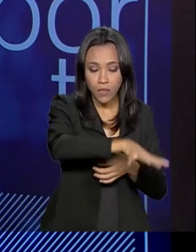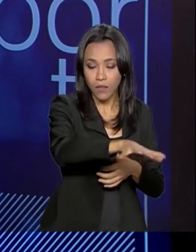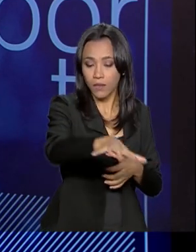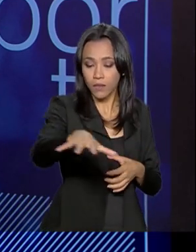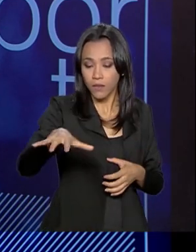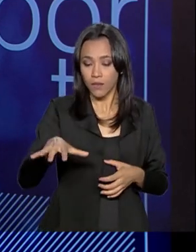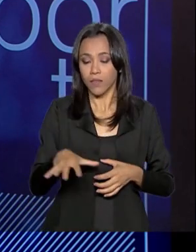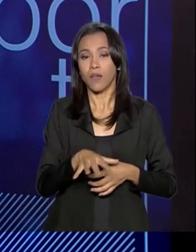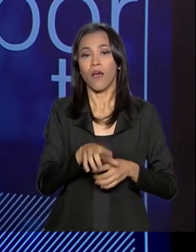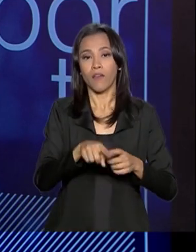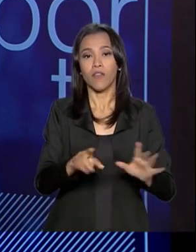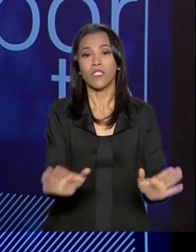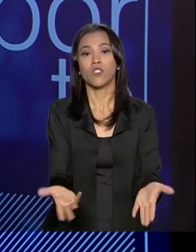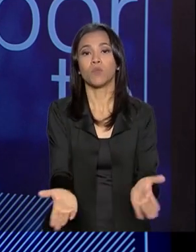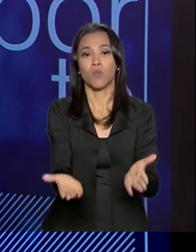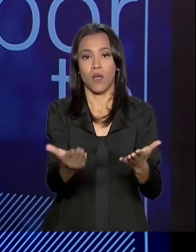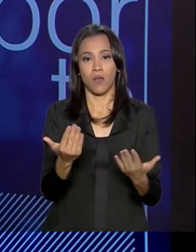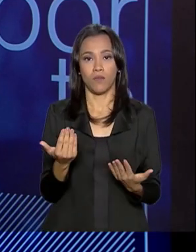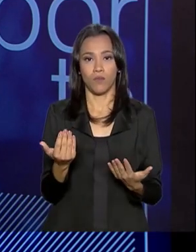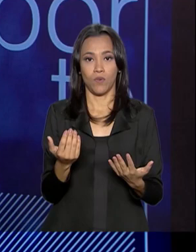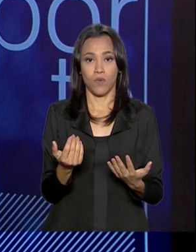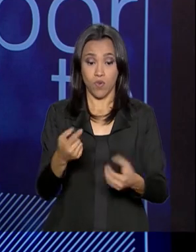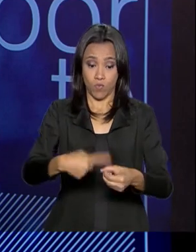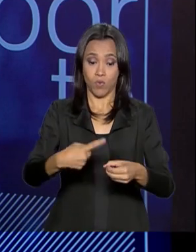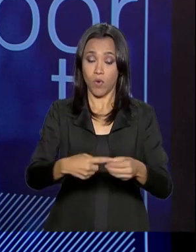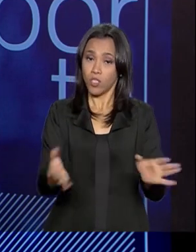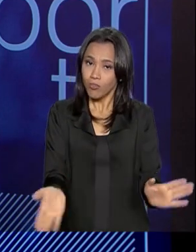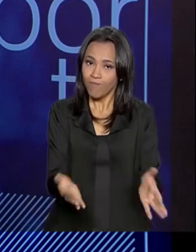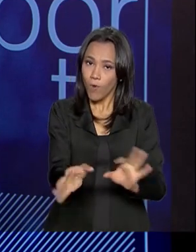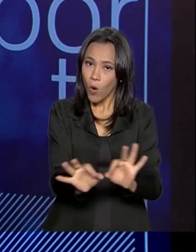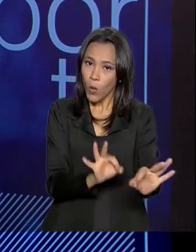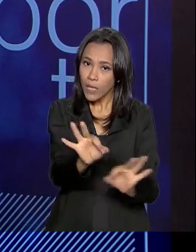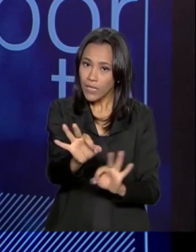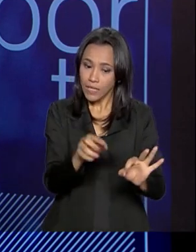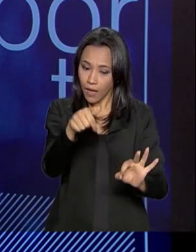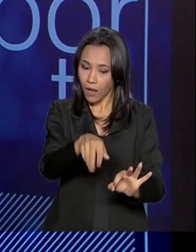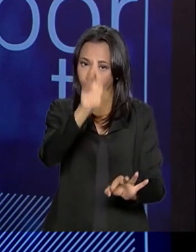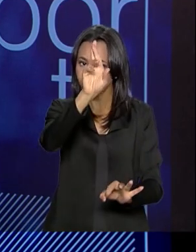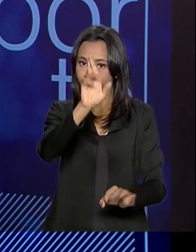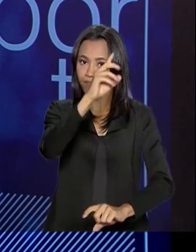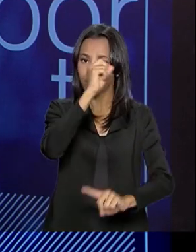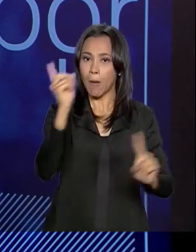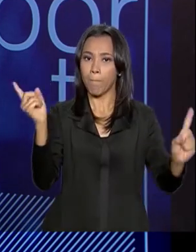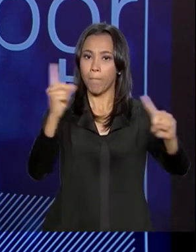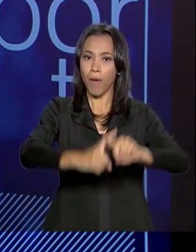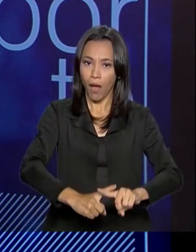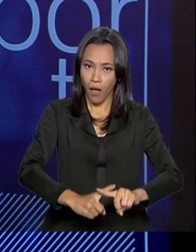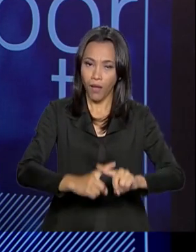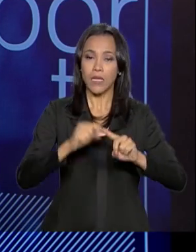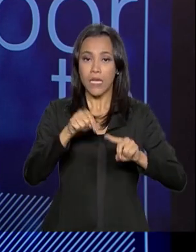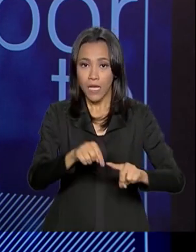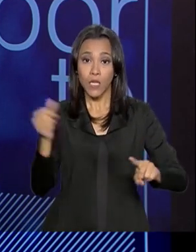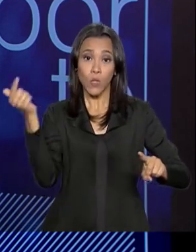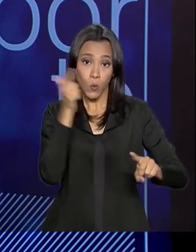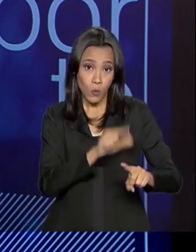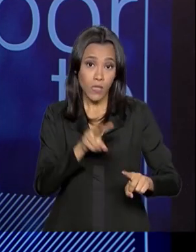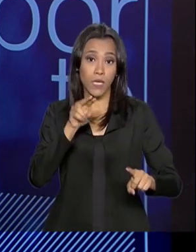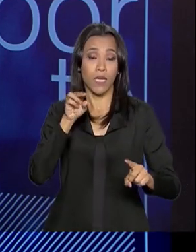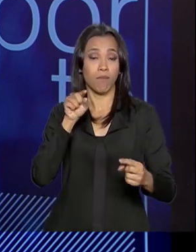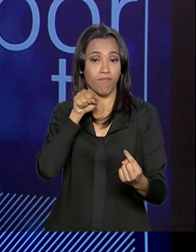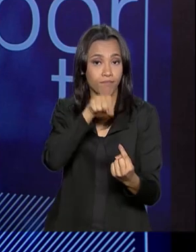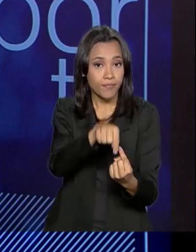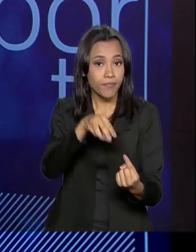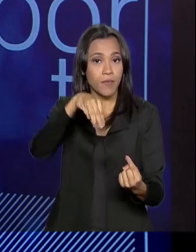praticado o esporte, estimulado, o município vai ser estimulado a fazer as competições e se ele cumprir essas metas,